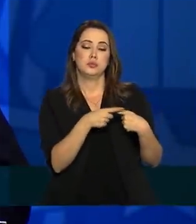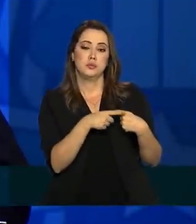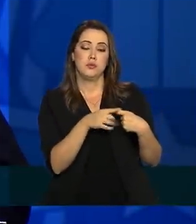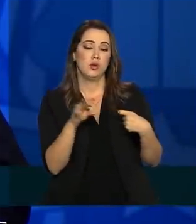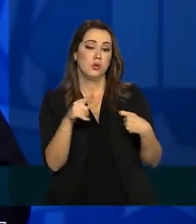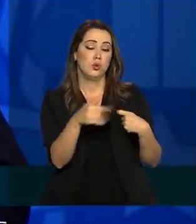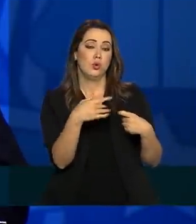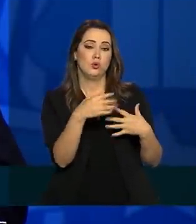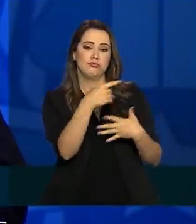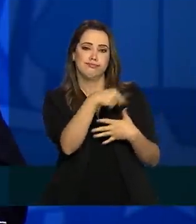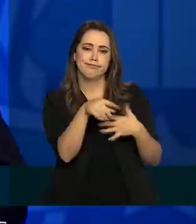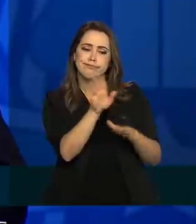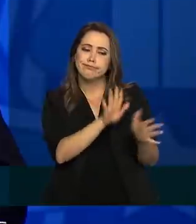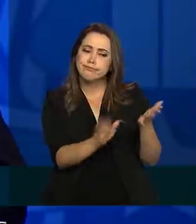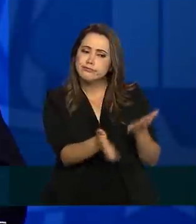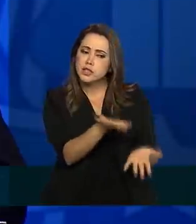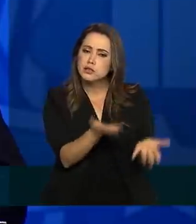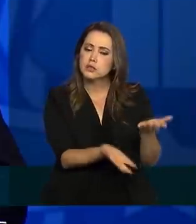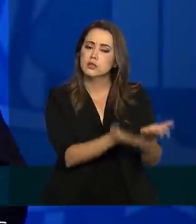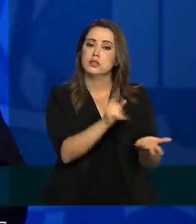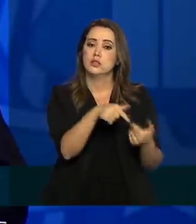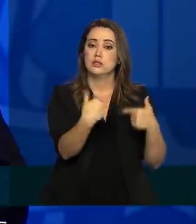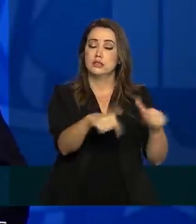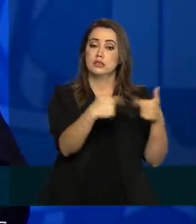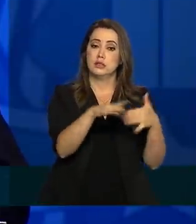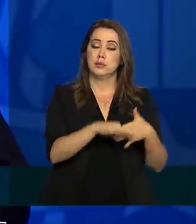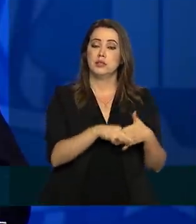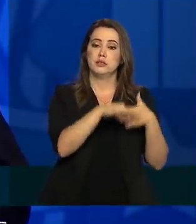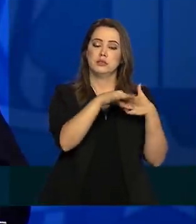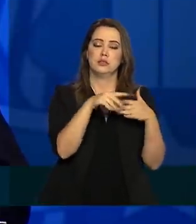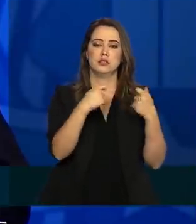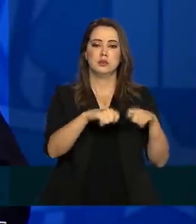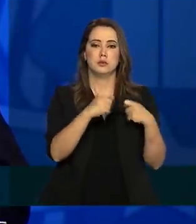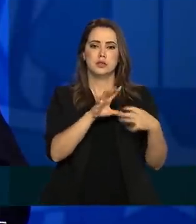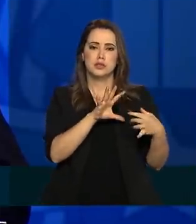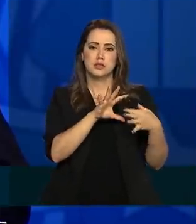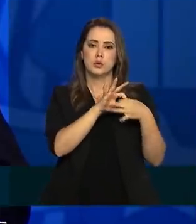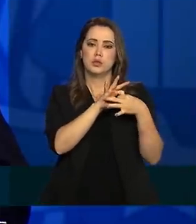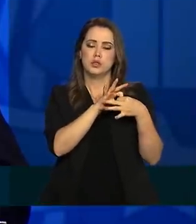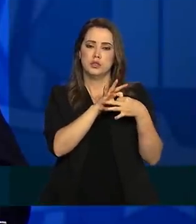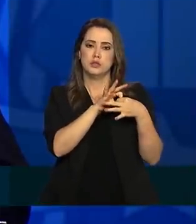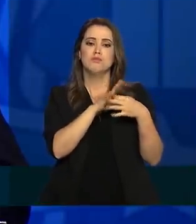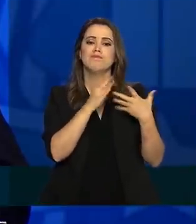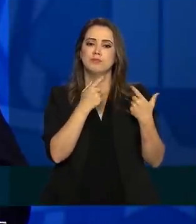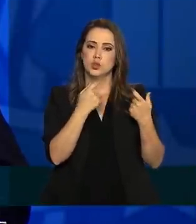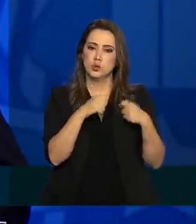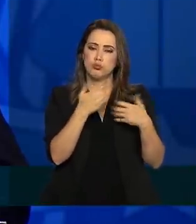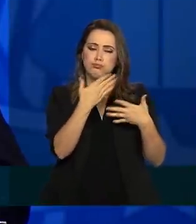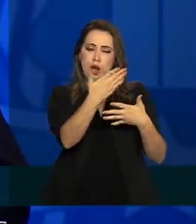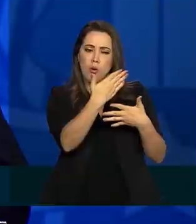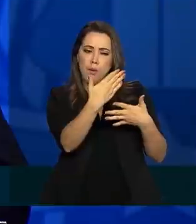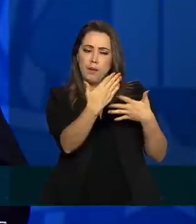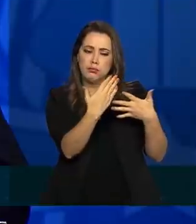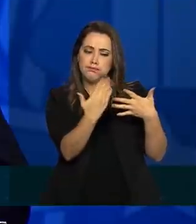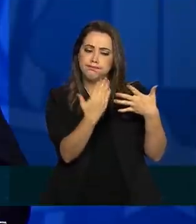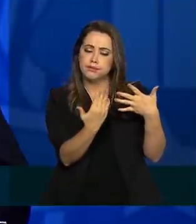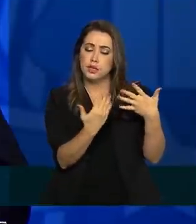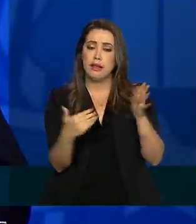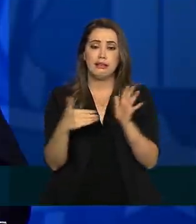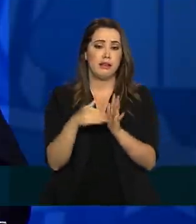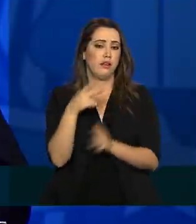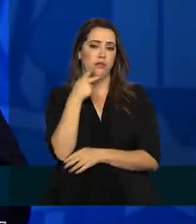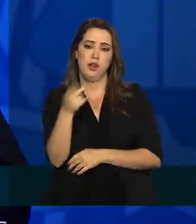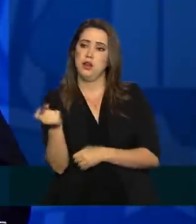Todos esses cuidados são ações coordenadas que devem ocorrer concomitantemente e deverão ser consideradas. Até quando nós